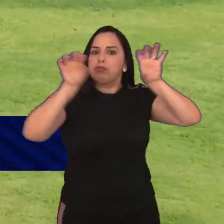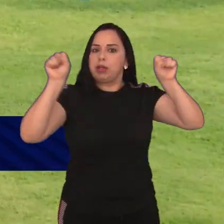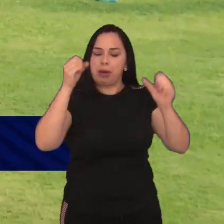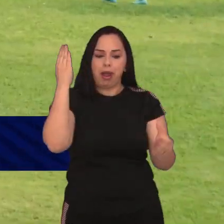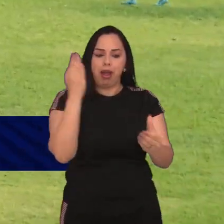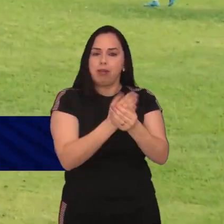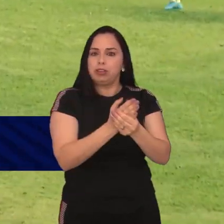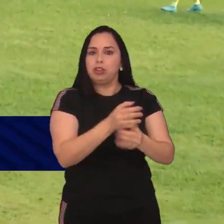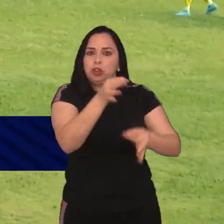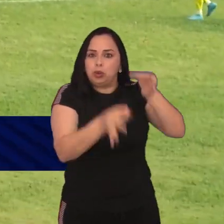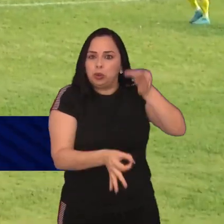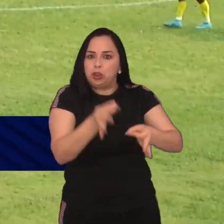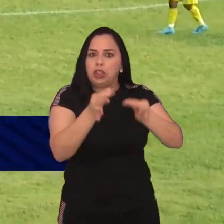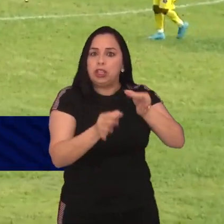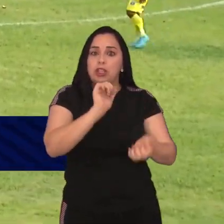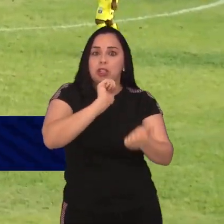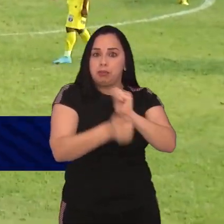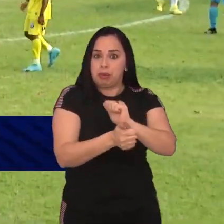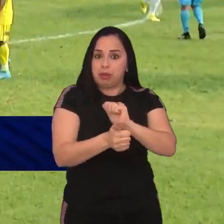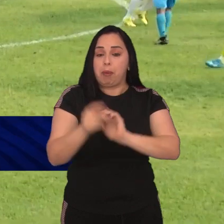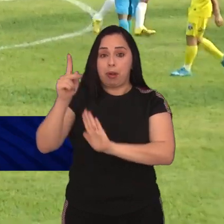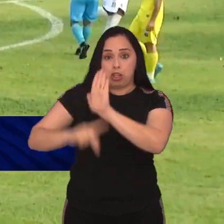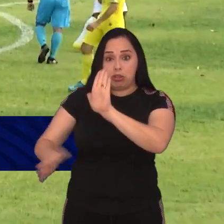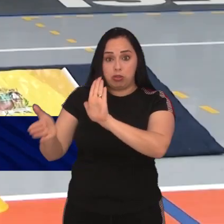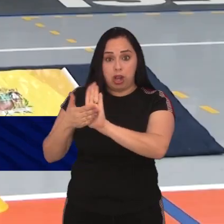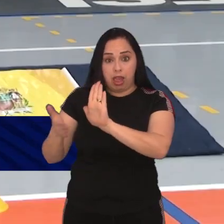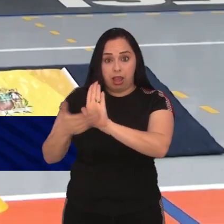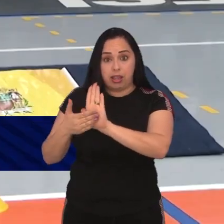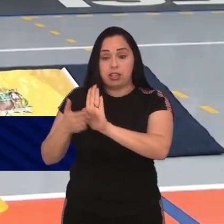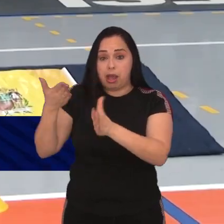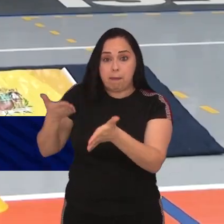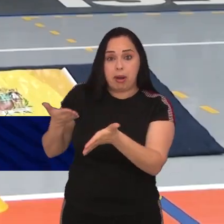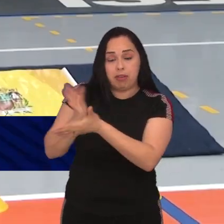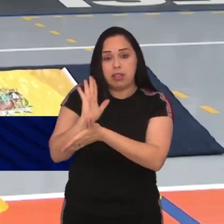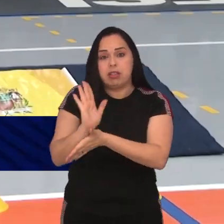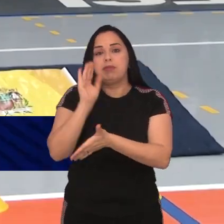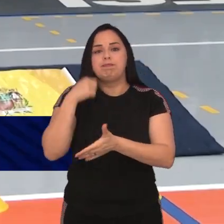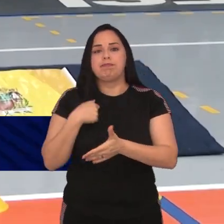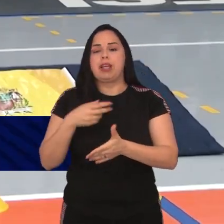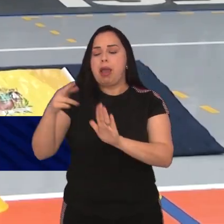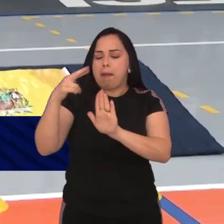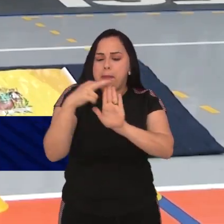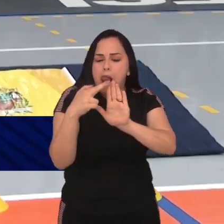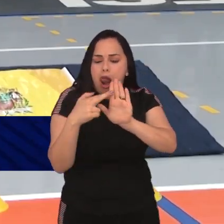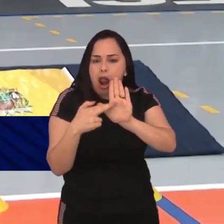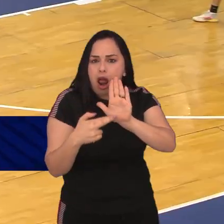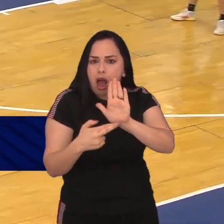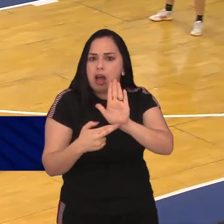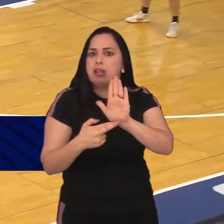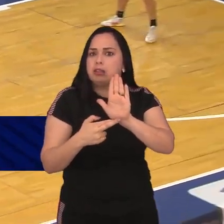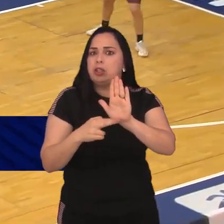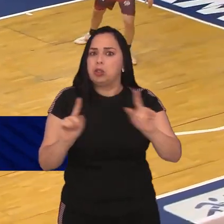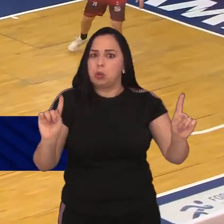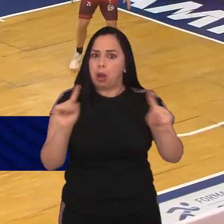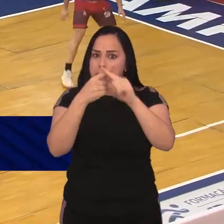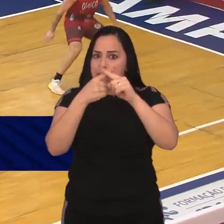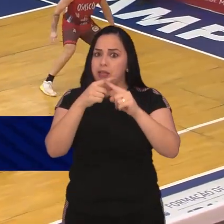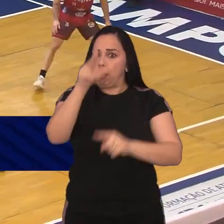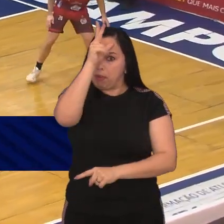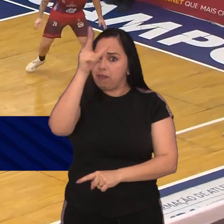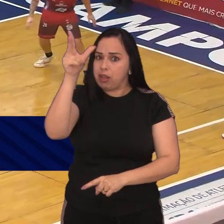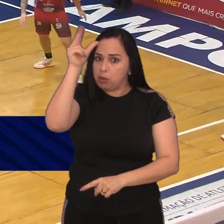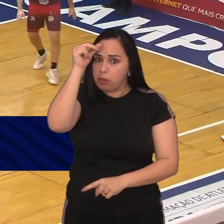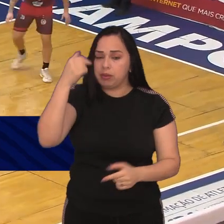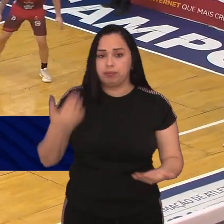justiça desportivo, proposta fruto de um projeto de lei aprovado, quer garantir o cumprimento das regras e sentenças